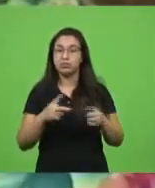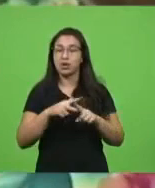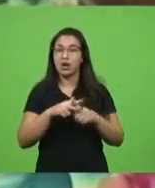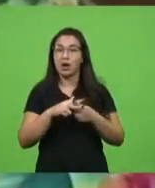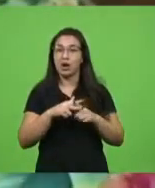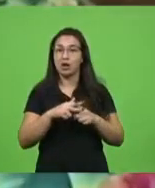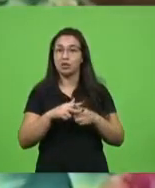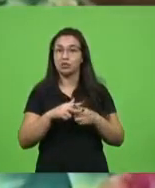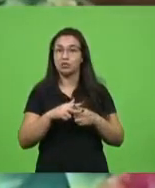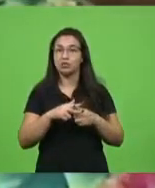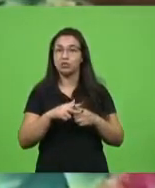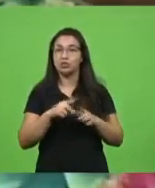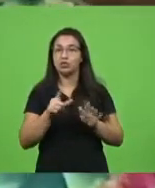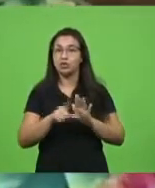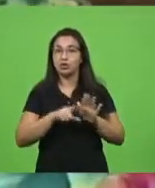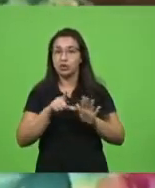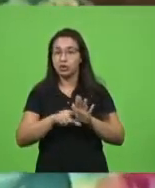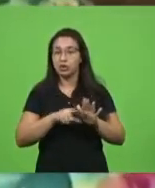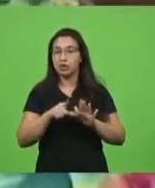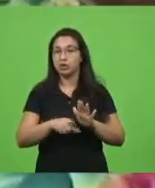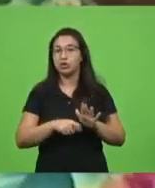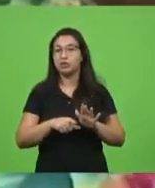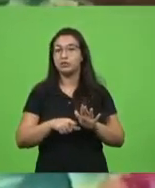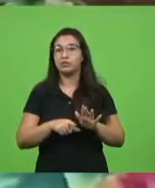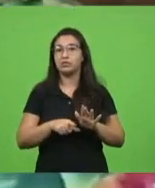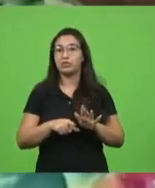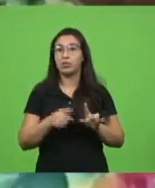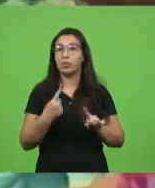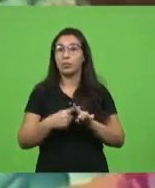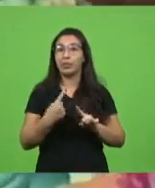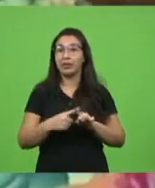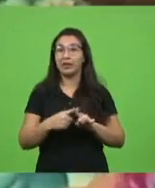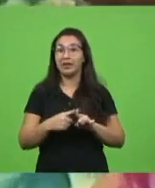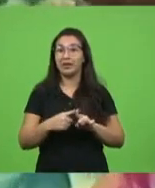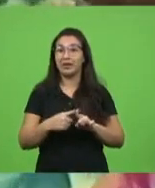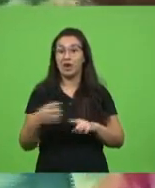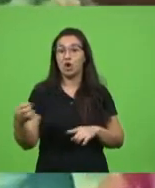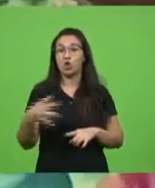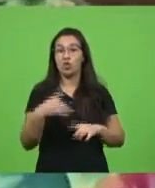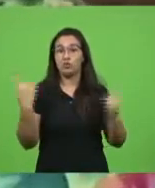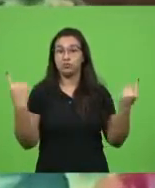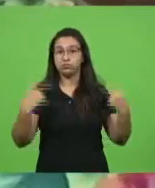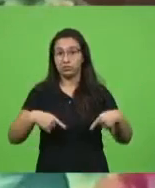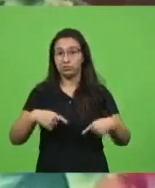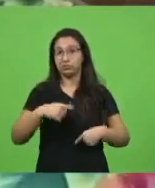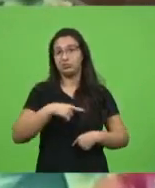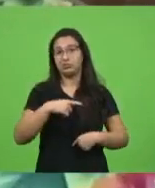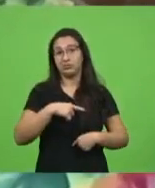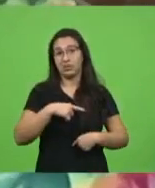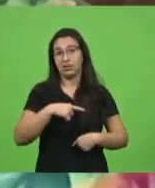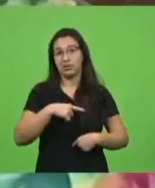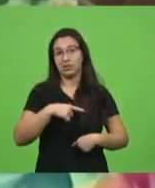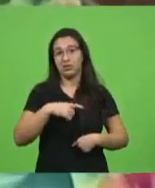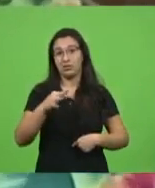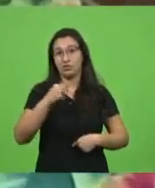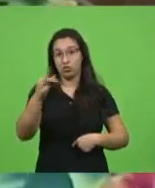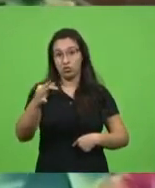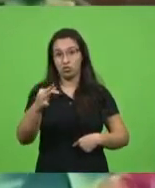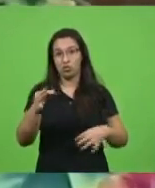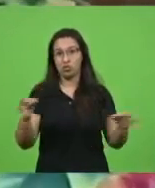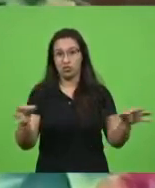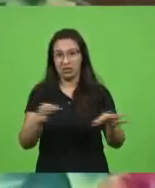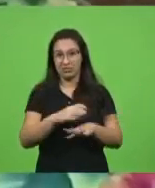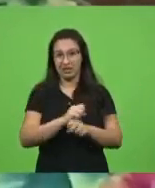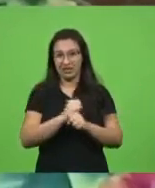para fazer frente aos novos desafios da era pós-covid. Nós,